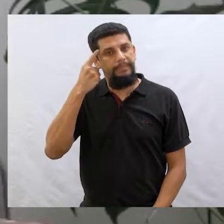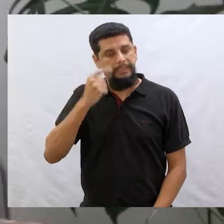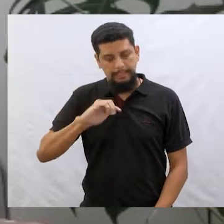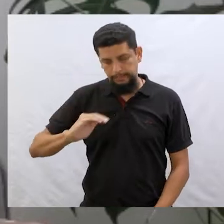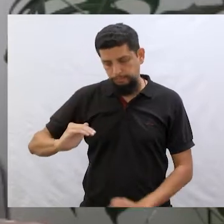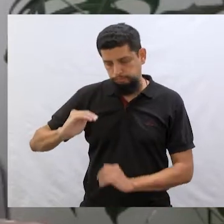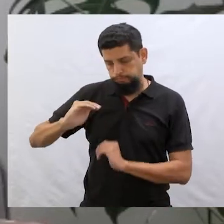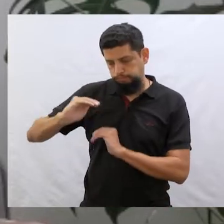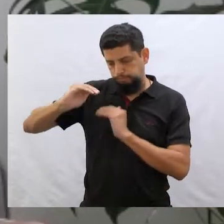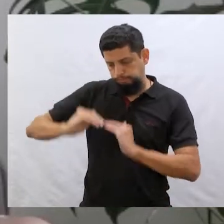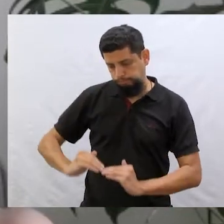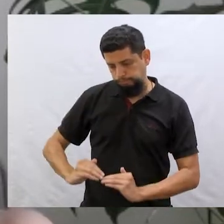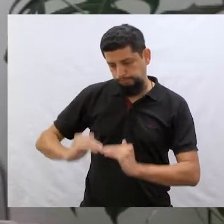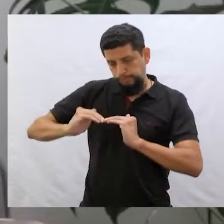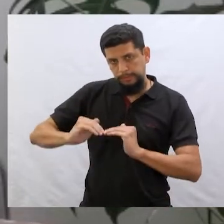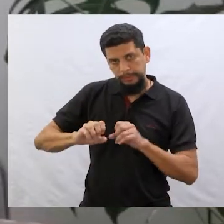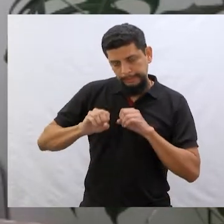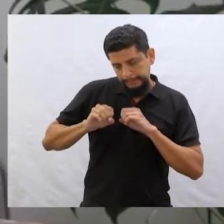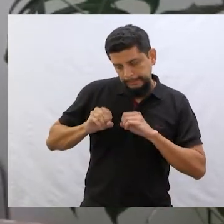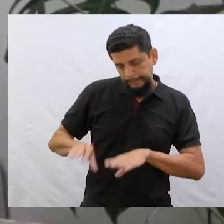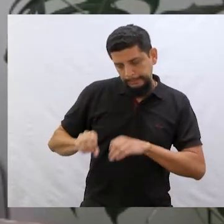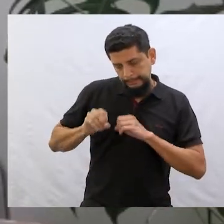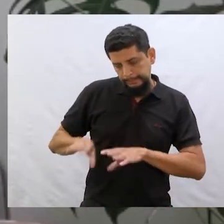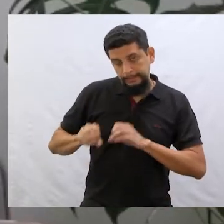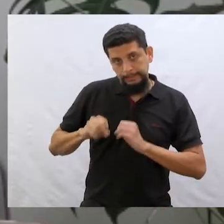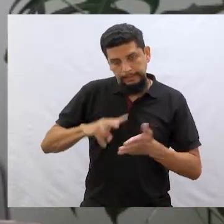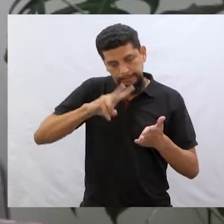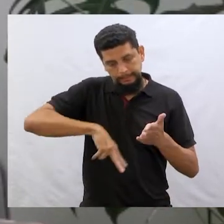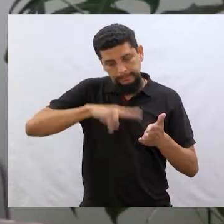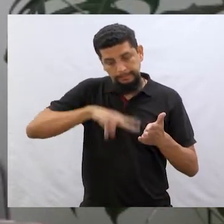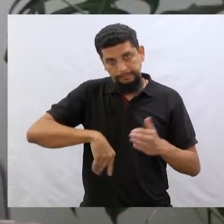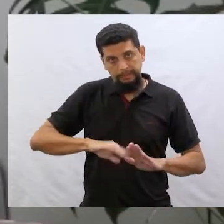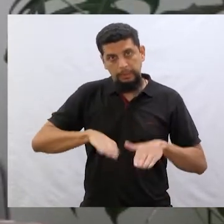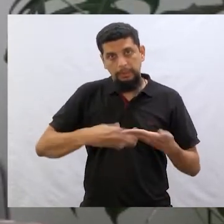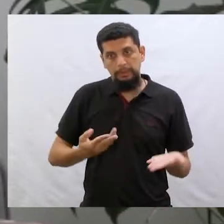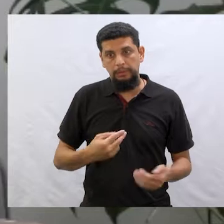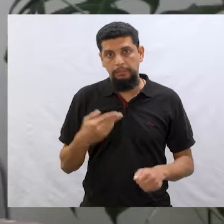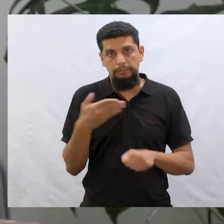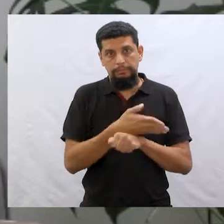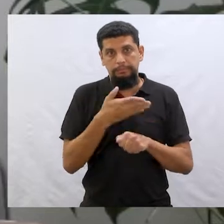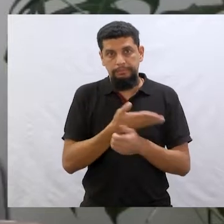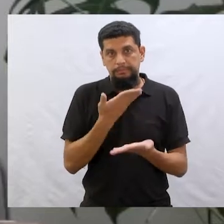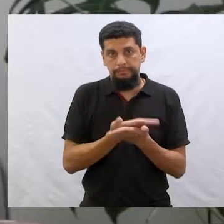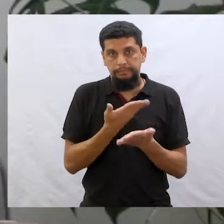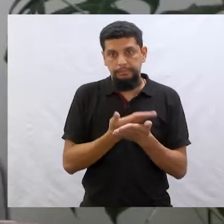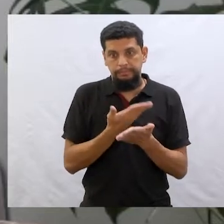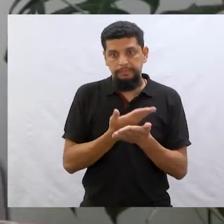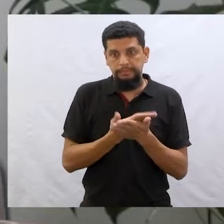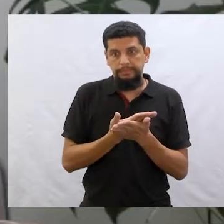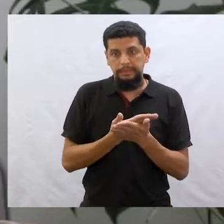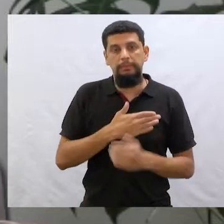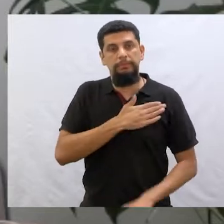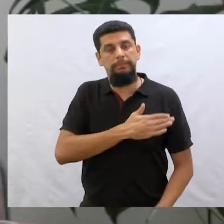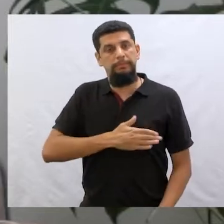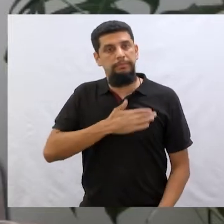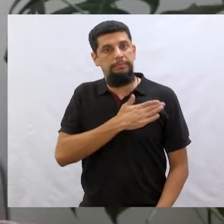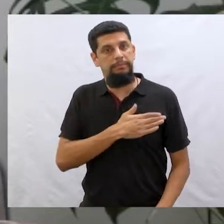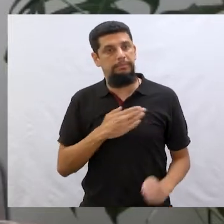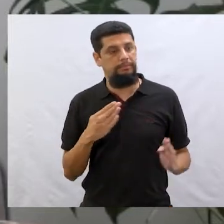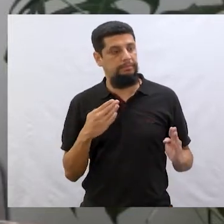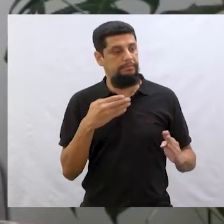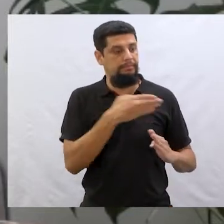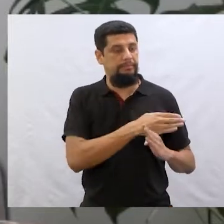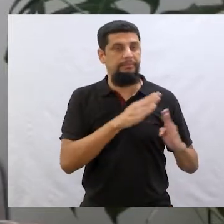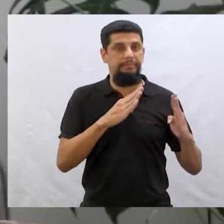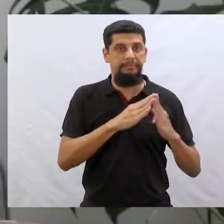Então, desde pequenininha, a faz esses momentos, vivencia esses momentos com eles. Quando não pode ser em casa, a gente gosta muito de ir na casa